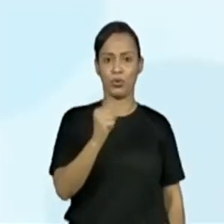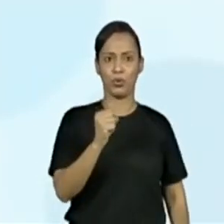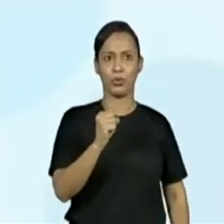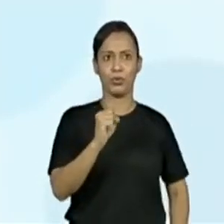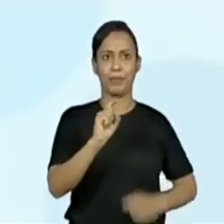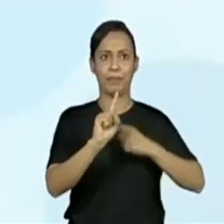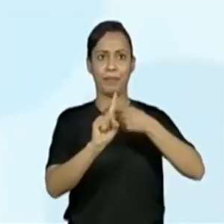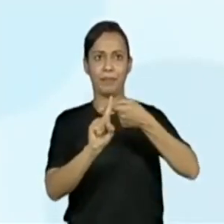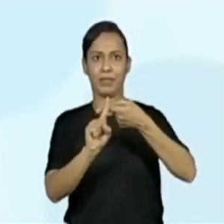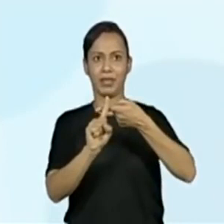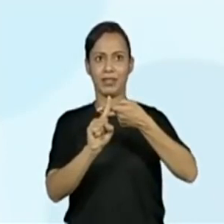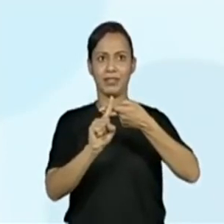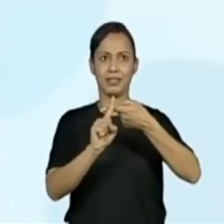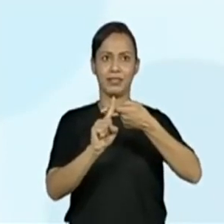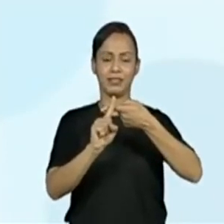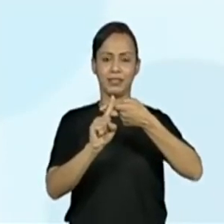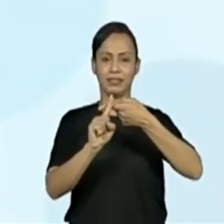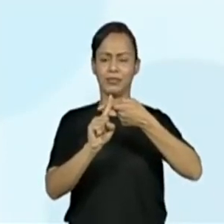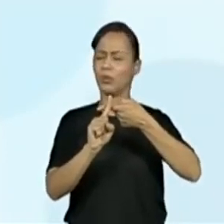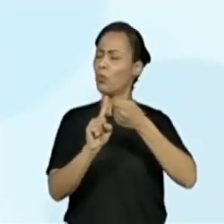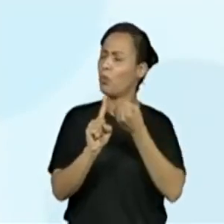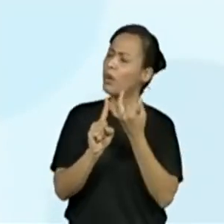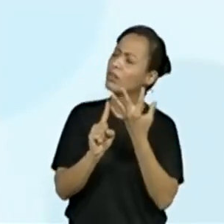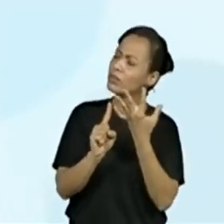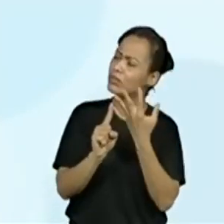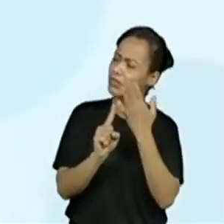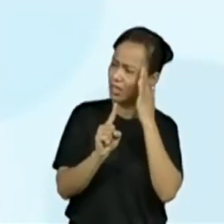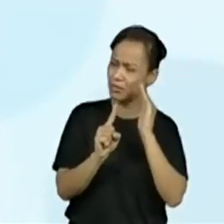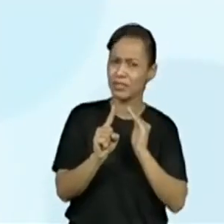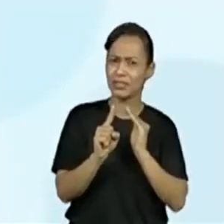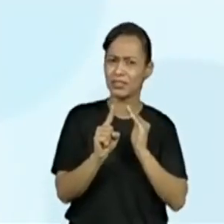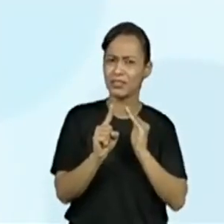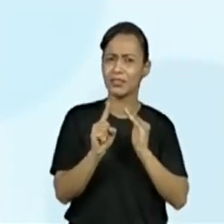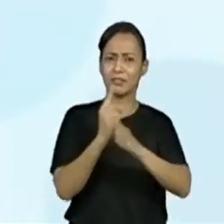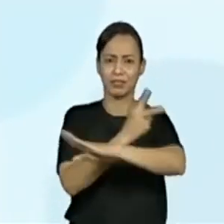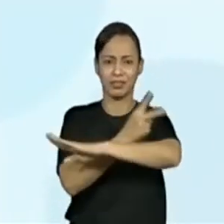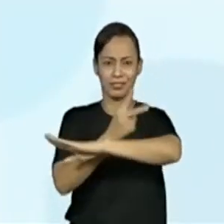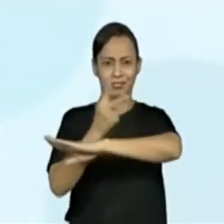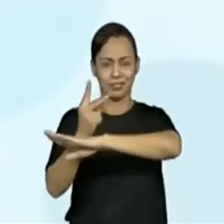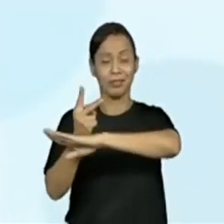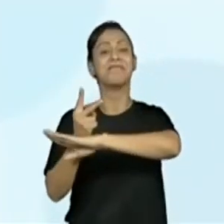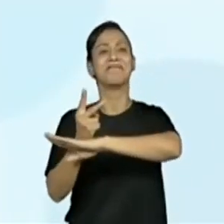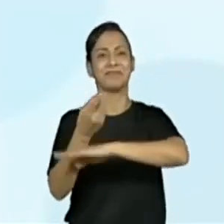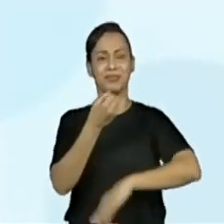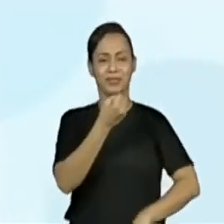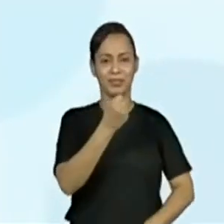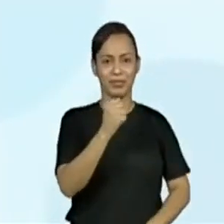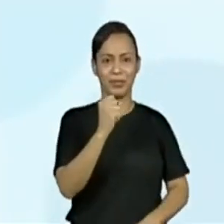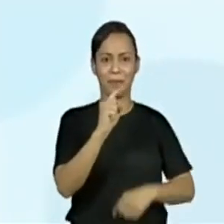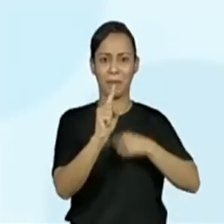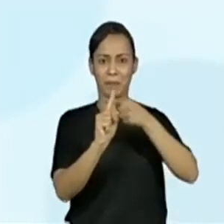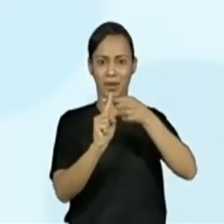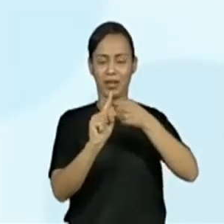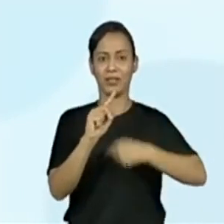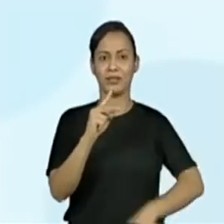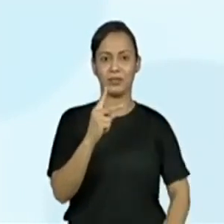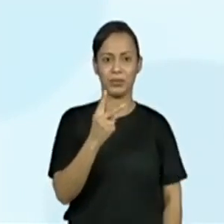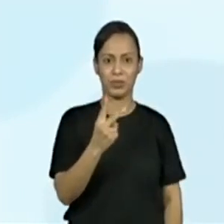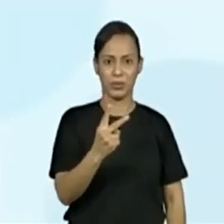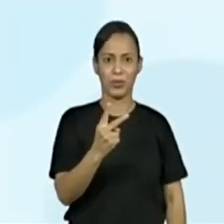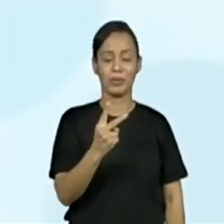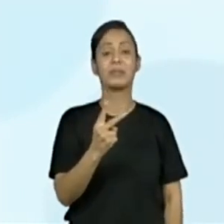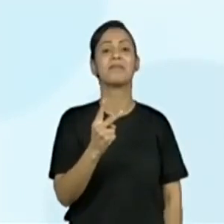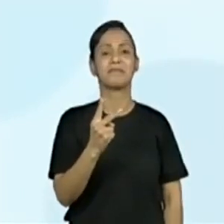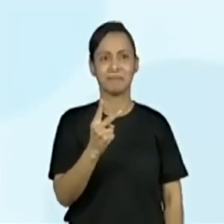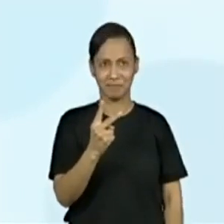mais um salto aí de quantos metros? Atenção. De mais 2 metros também. Eu vou